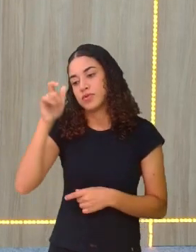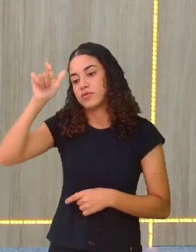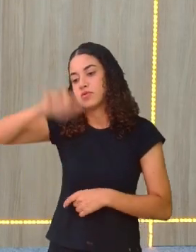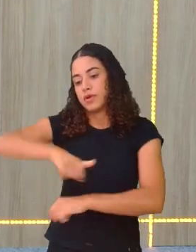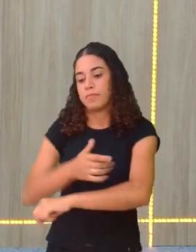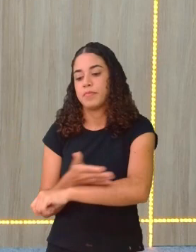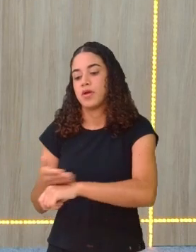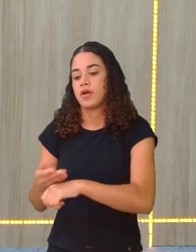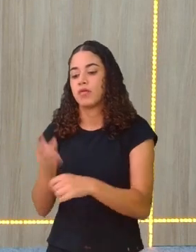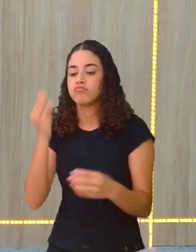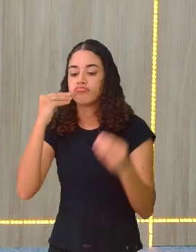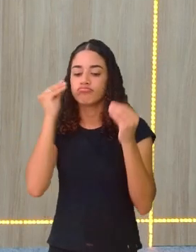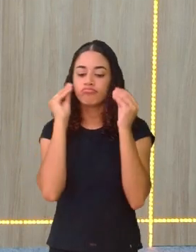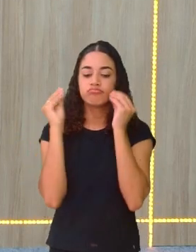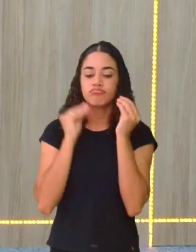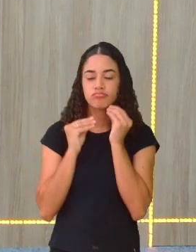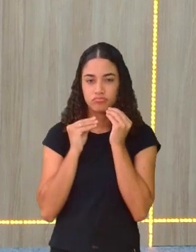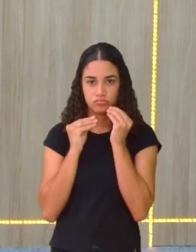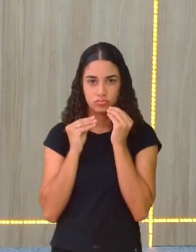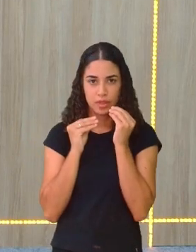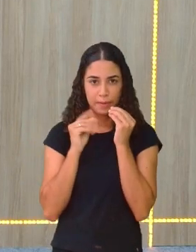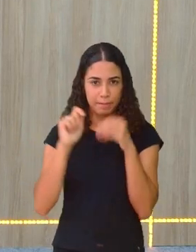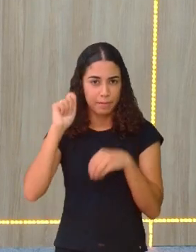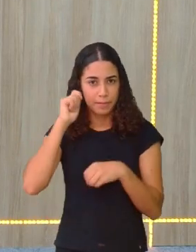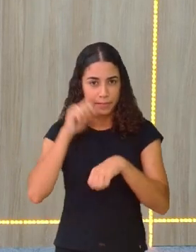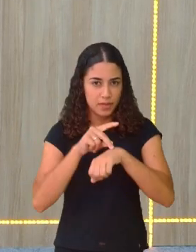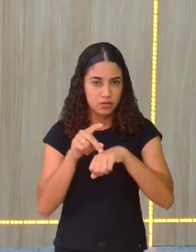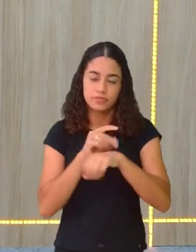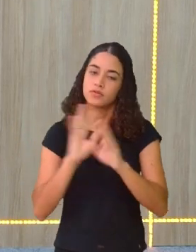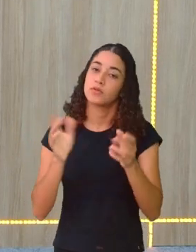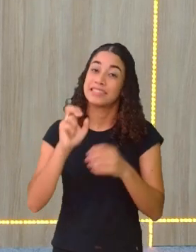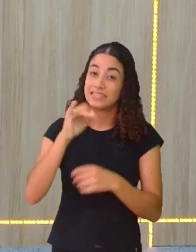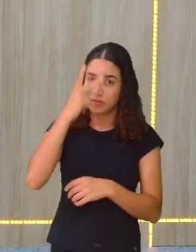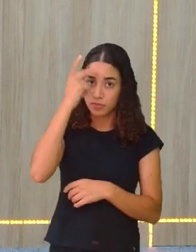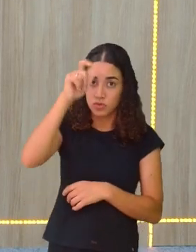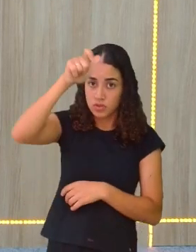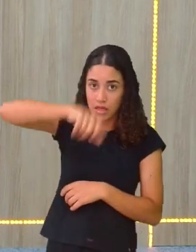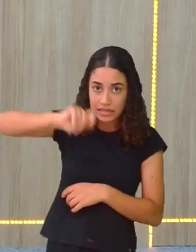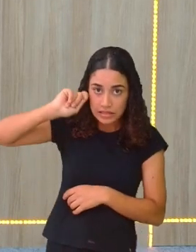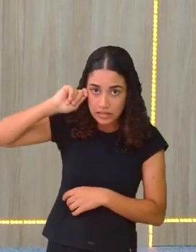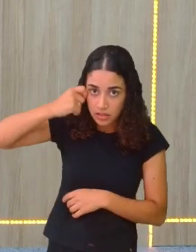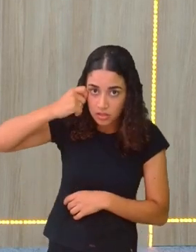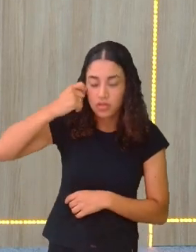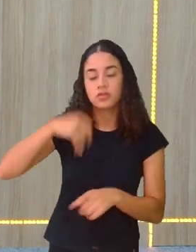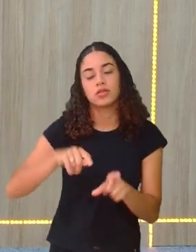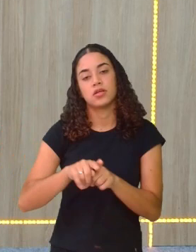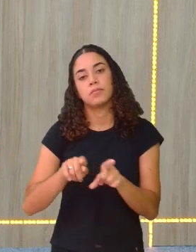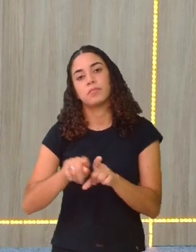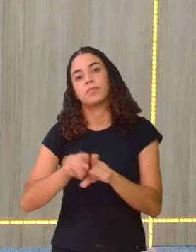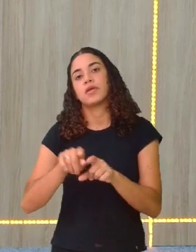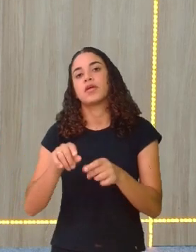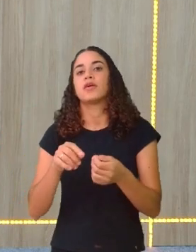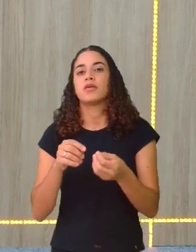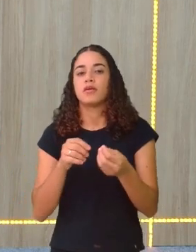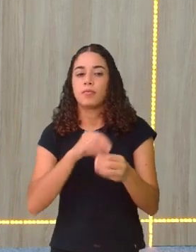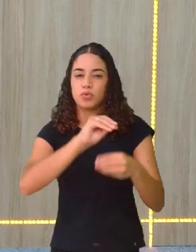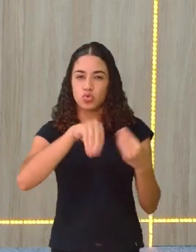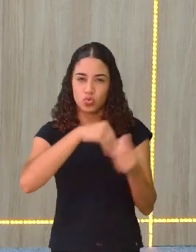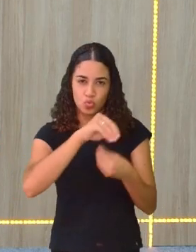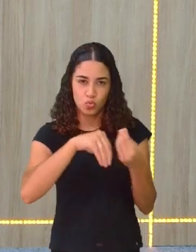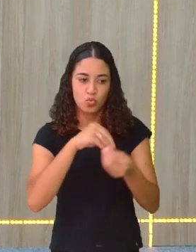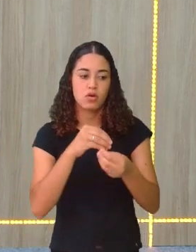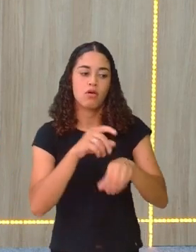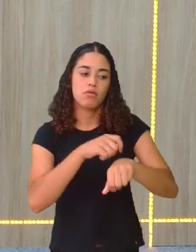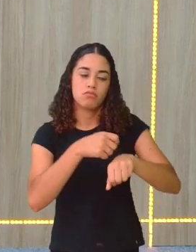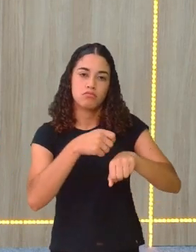negro, ele se pinta de preto, não. Não. Mesmo se a pessoa é negra, ela pinta a cara de preto com alguma mistura com carvão, né? Porque já é a